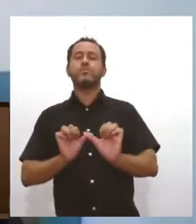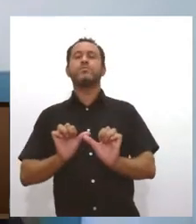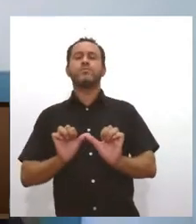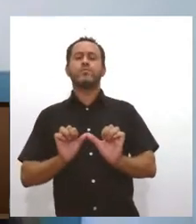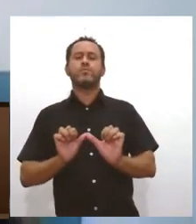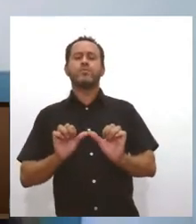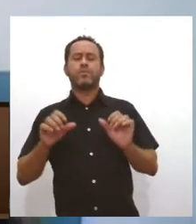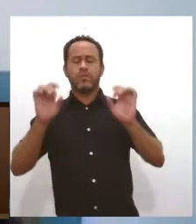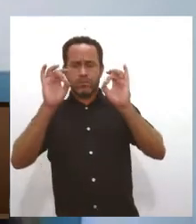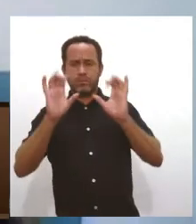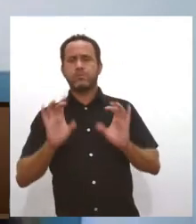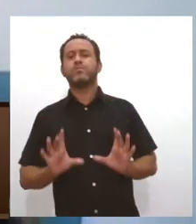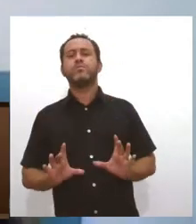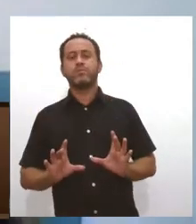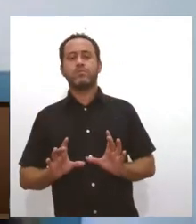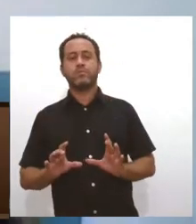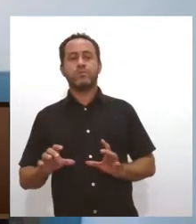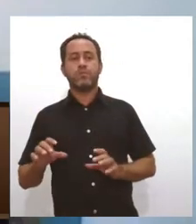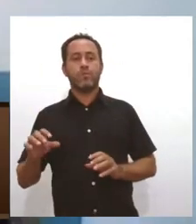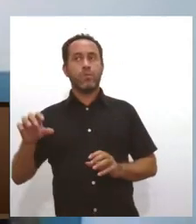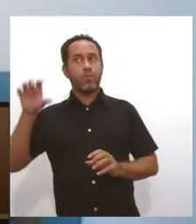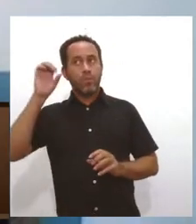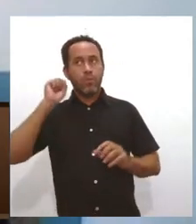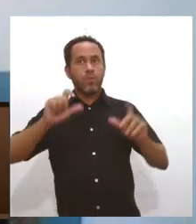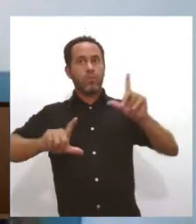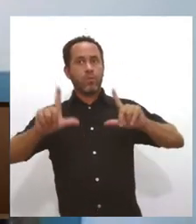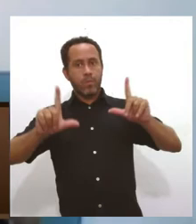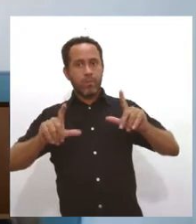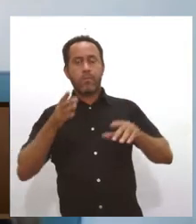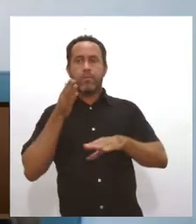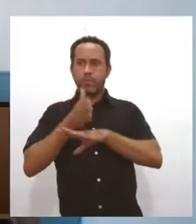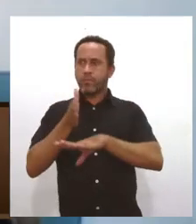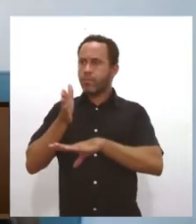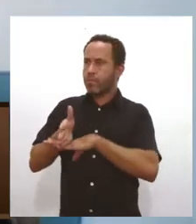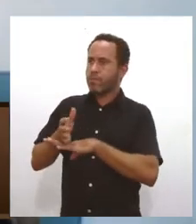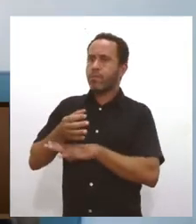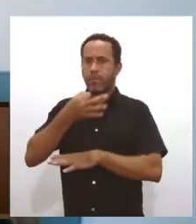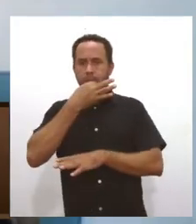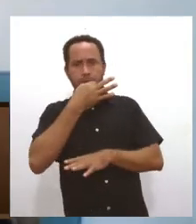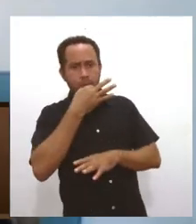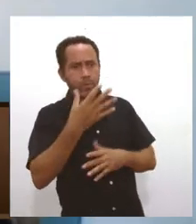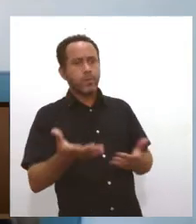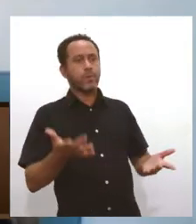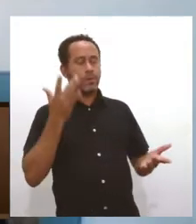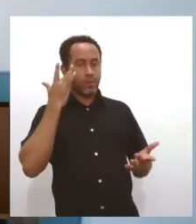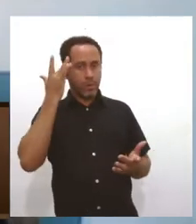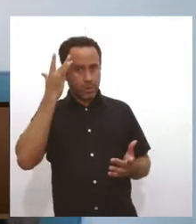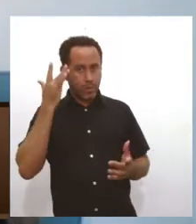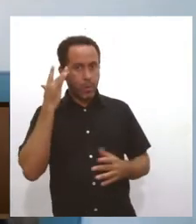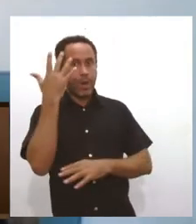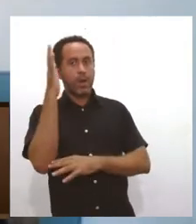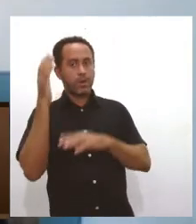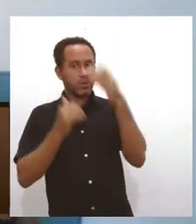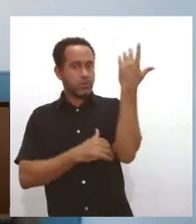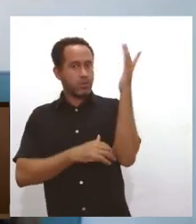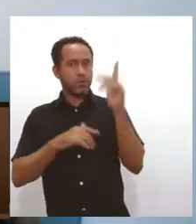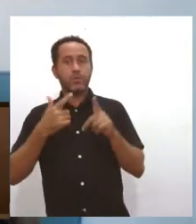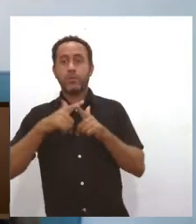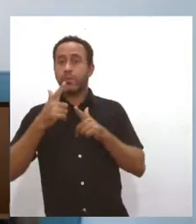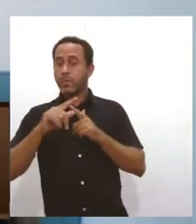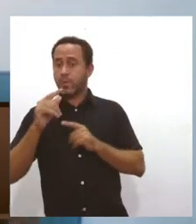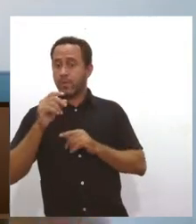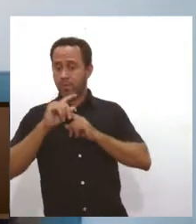Quando escutar uma chamada pública, eu tenho que participar, tenho que dar a minha opinião. Porque não vai adiantar eu reclamar depois